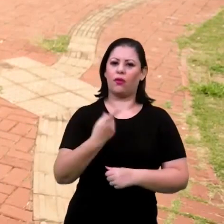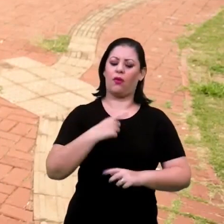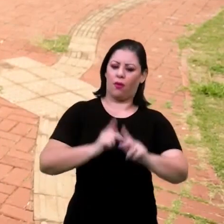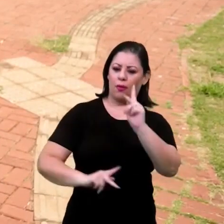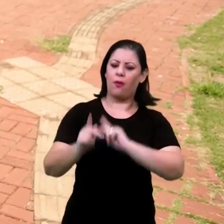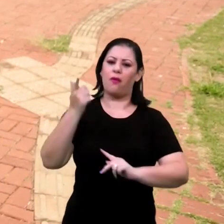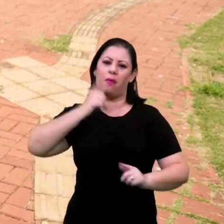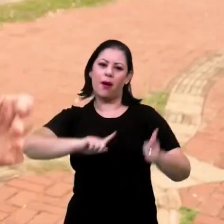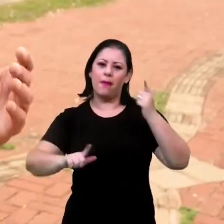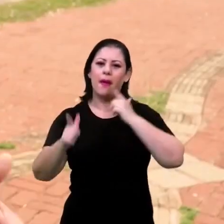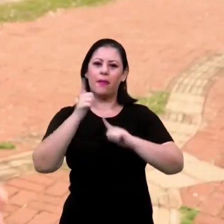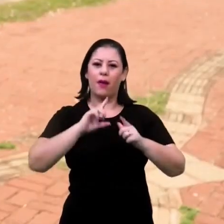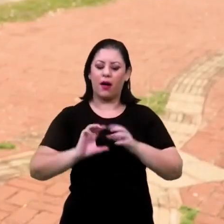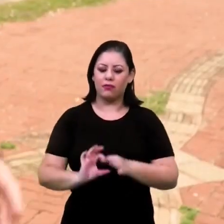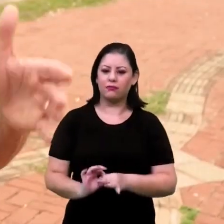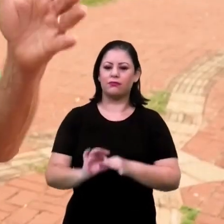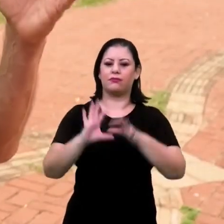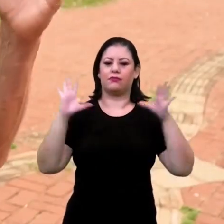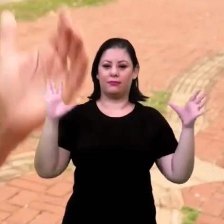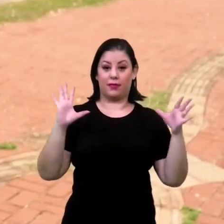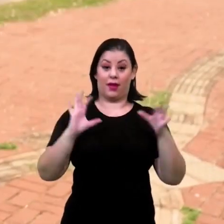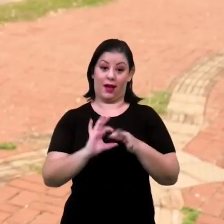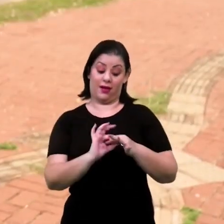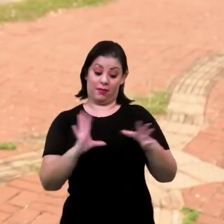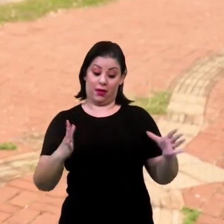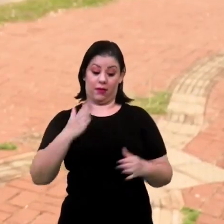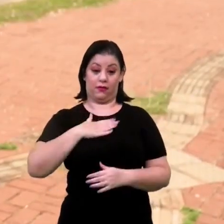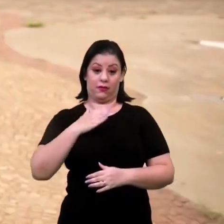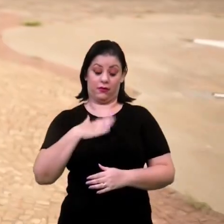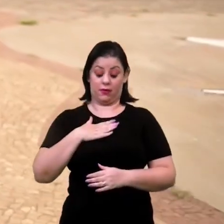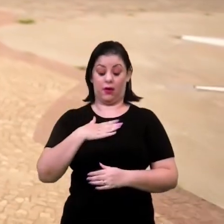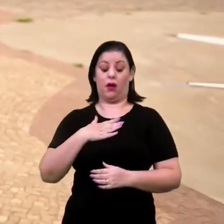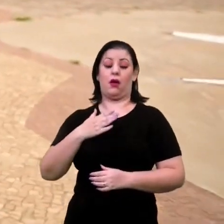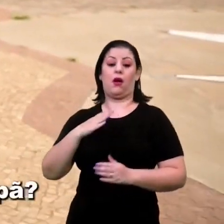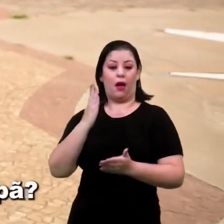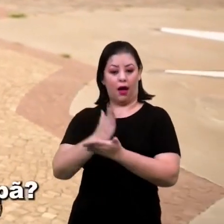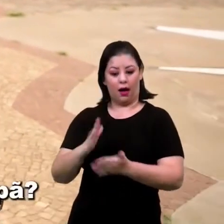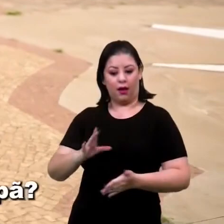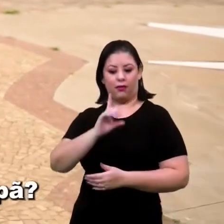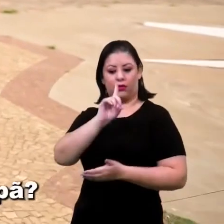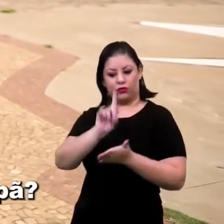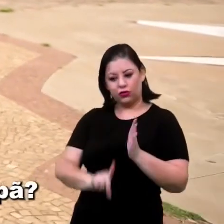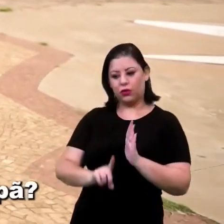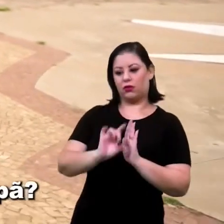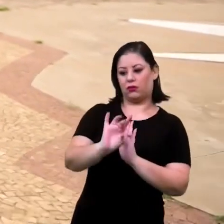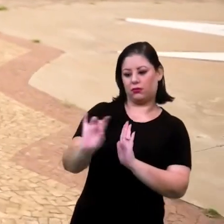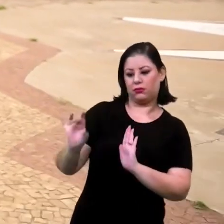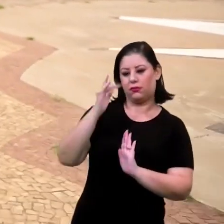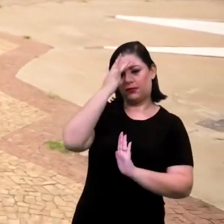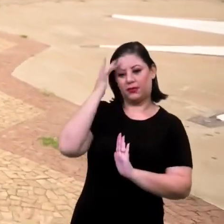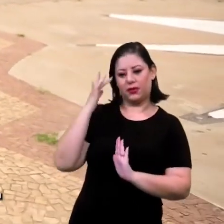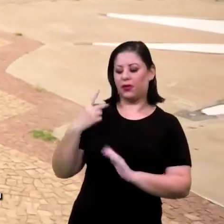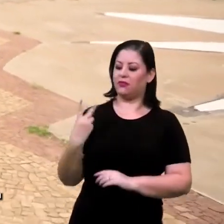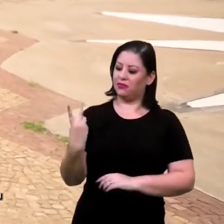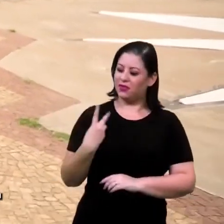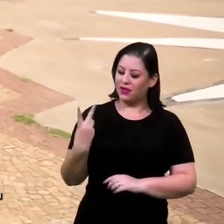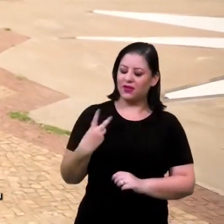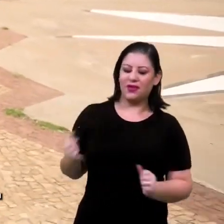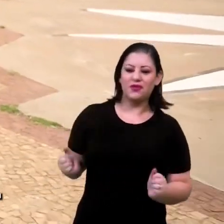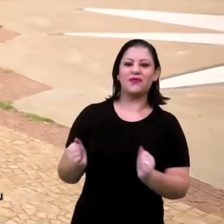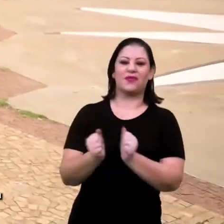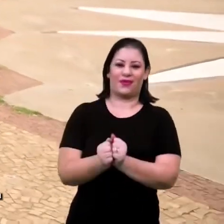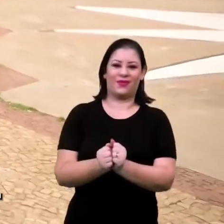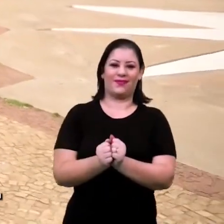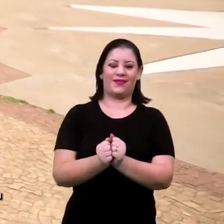Mas não podemos deixar de lembrar. Liberdade de um termina quando começa o direito do outro. Por isso que estamos aqui hoje, né, Topar? Verdade, Osana. Para mais que